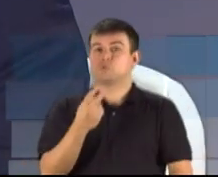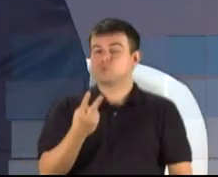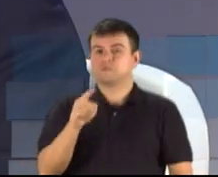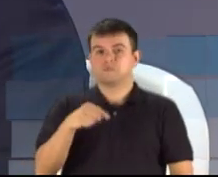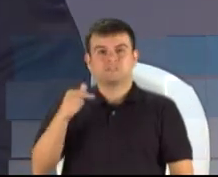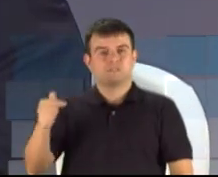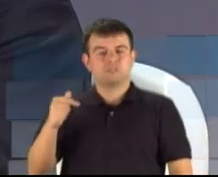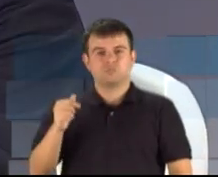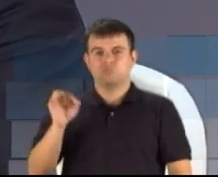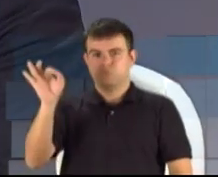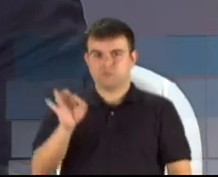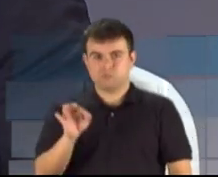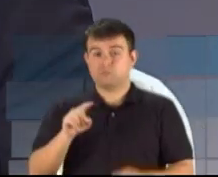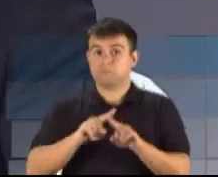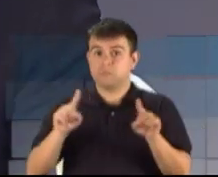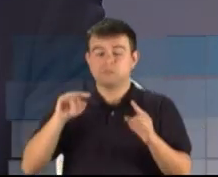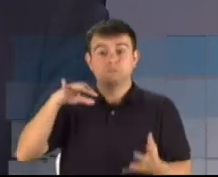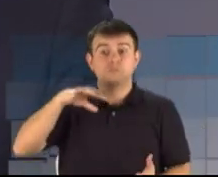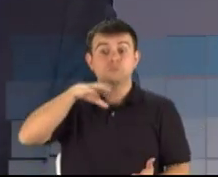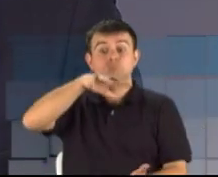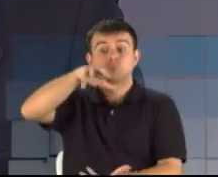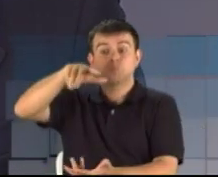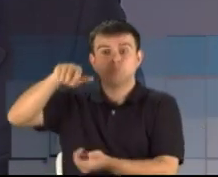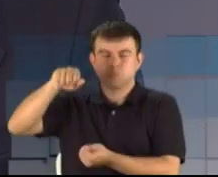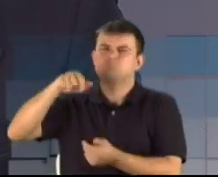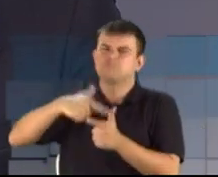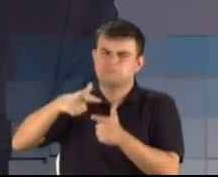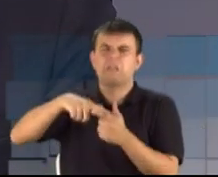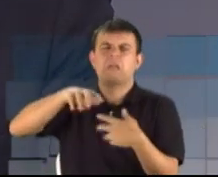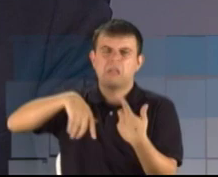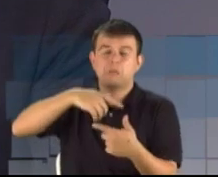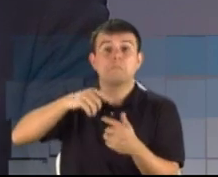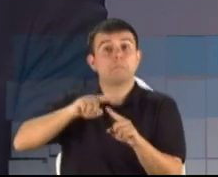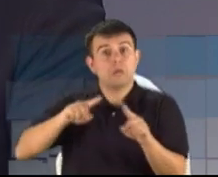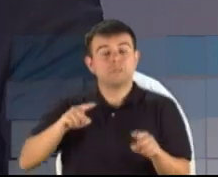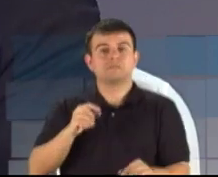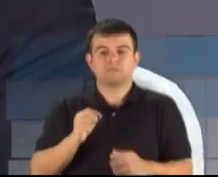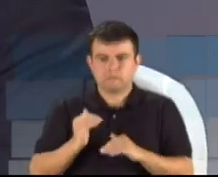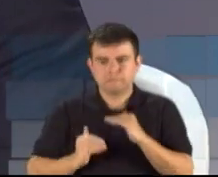que o mundo, esse mundo que diz que está em crise, cresceu 13,5%.